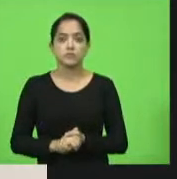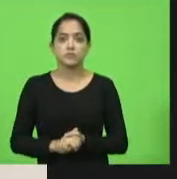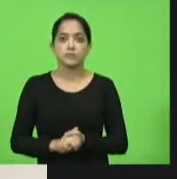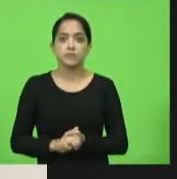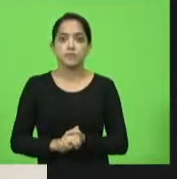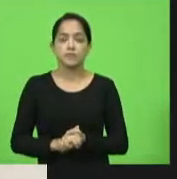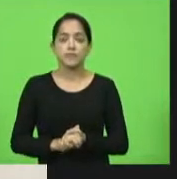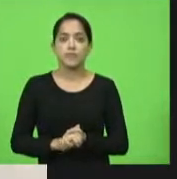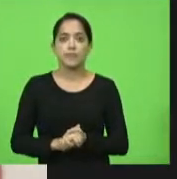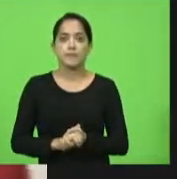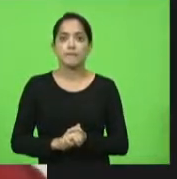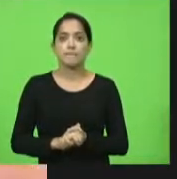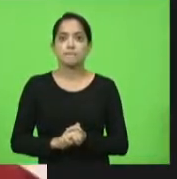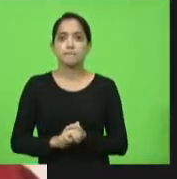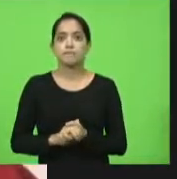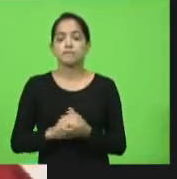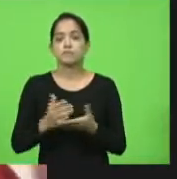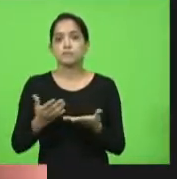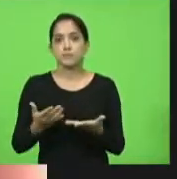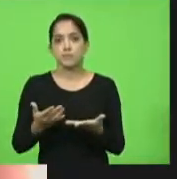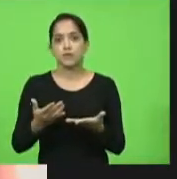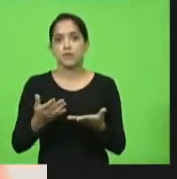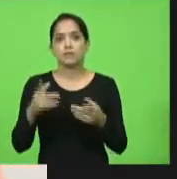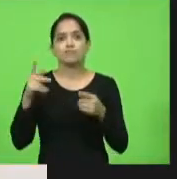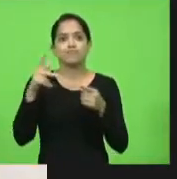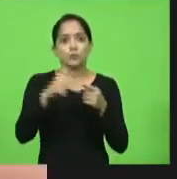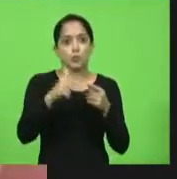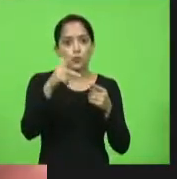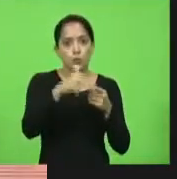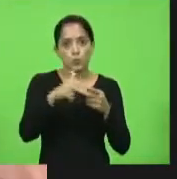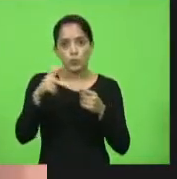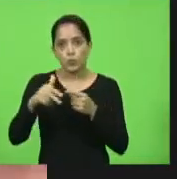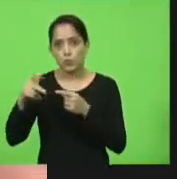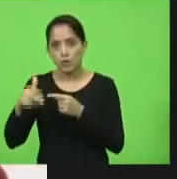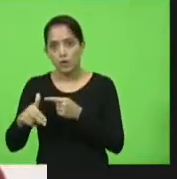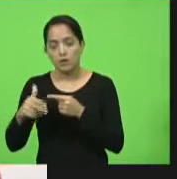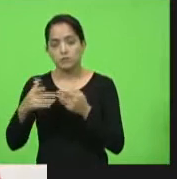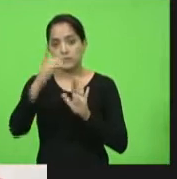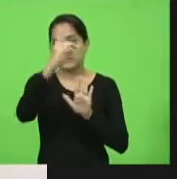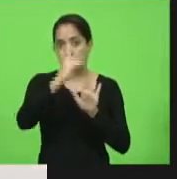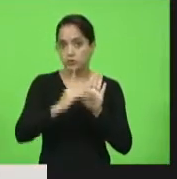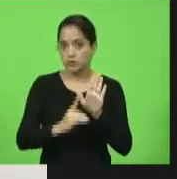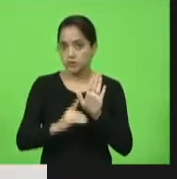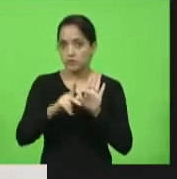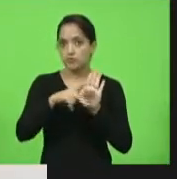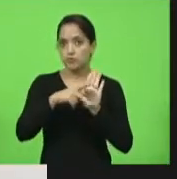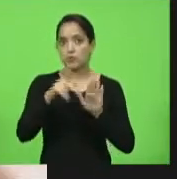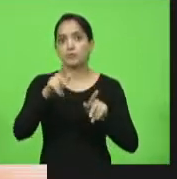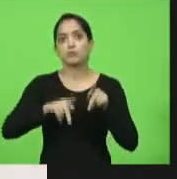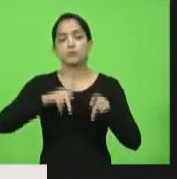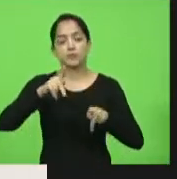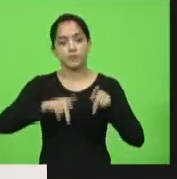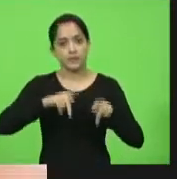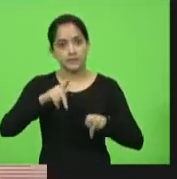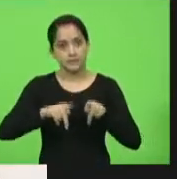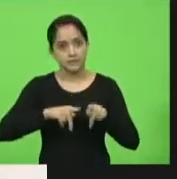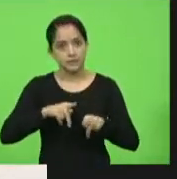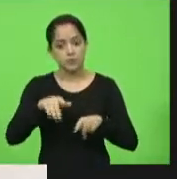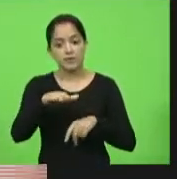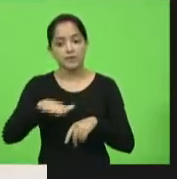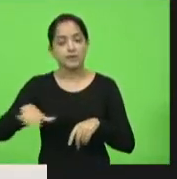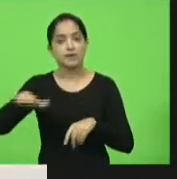ela faz grandes cortes em direitos da população em áreas